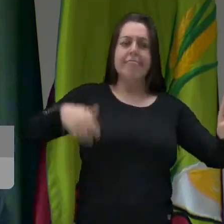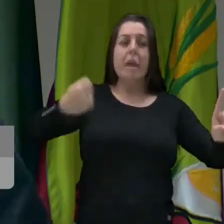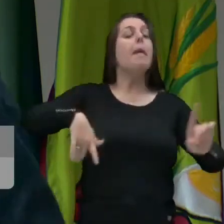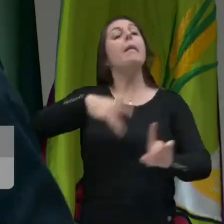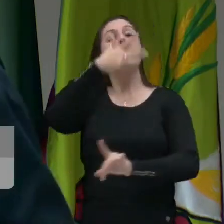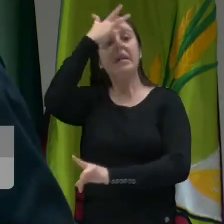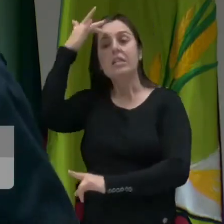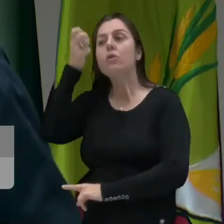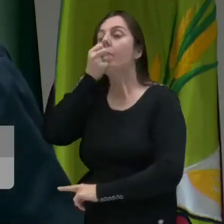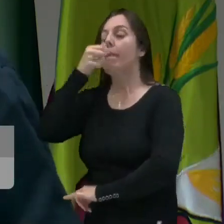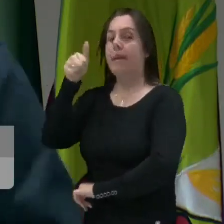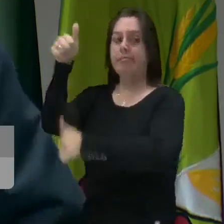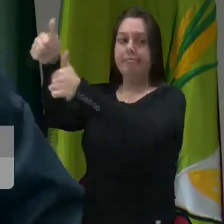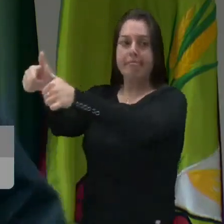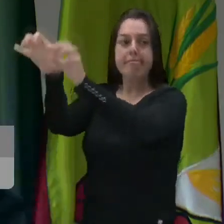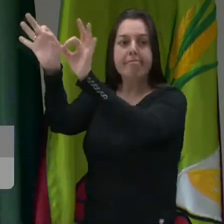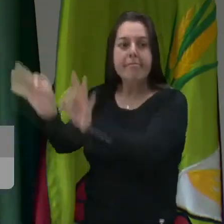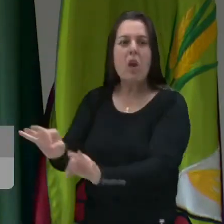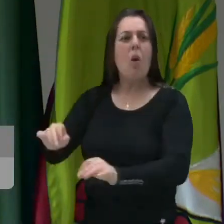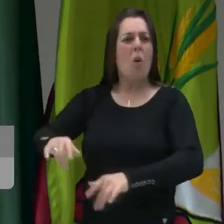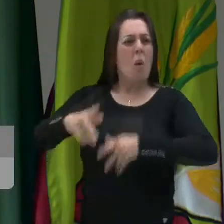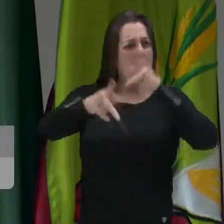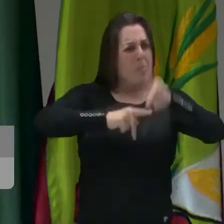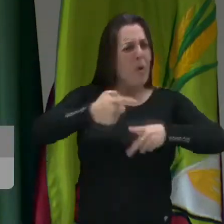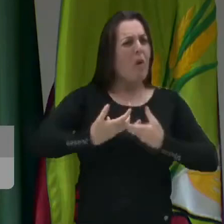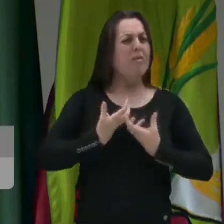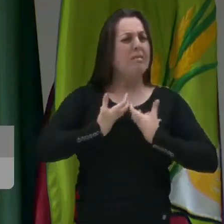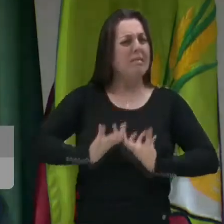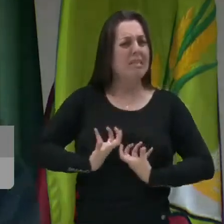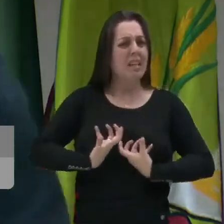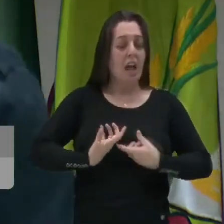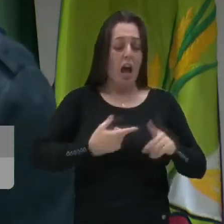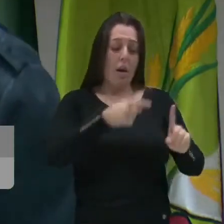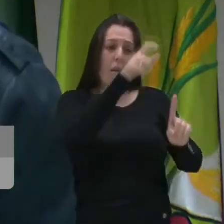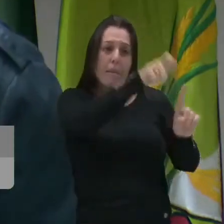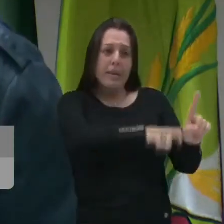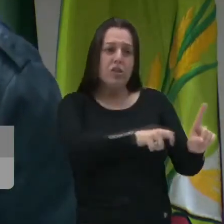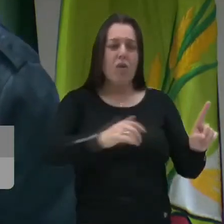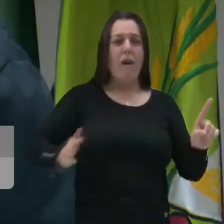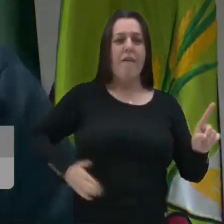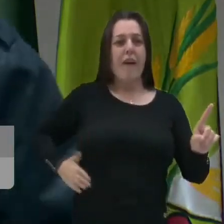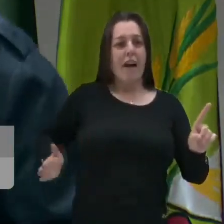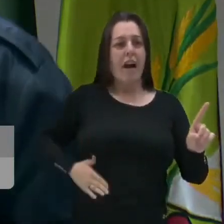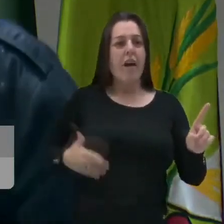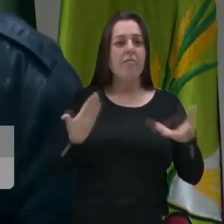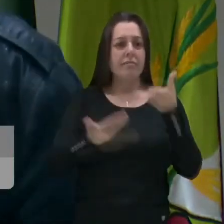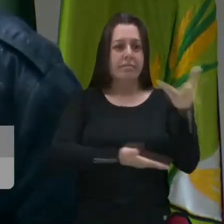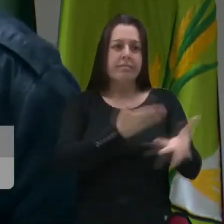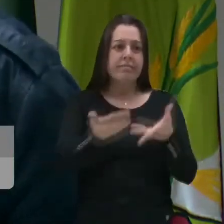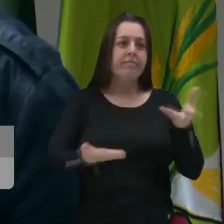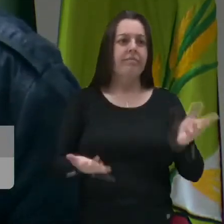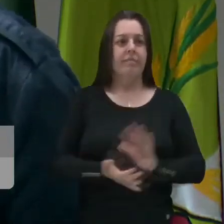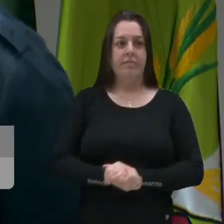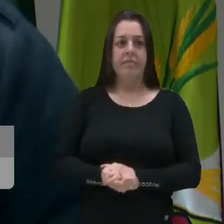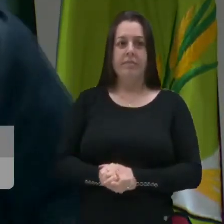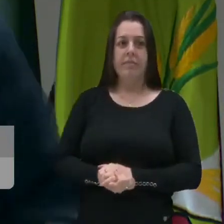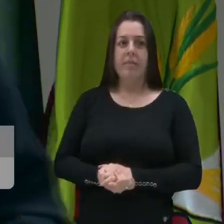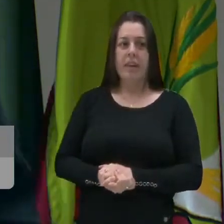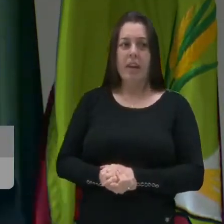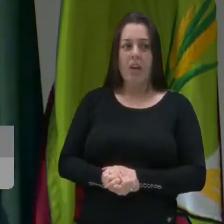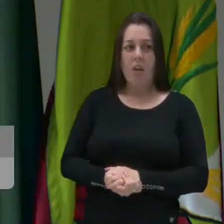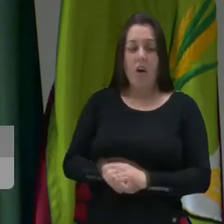pessoas do bem como pessoas do bem. O povo está cansado. Vagabundo trata como vagabundo. Agora pessoas do bem como pessoas do bem.